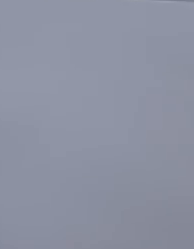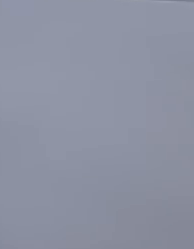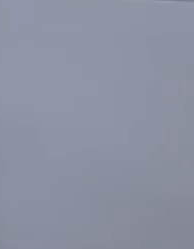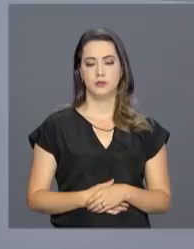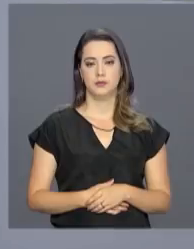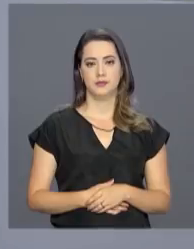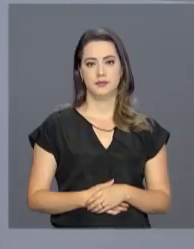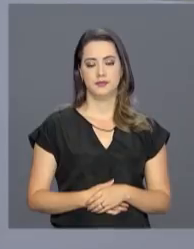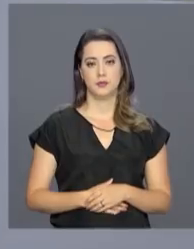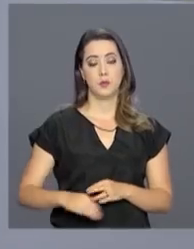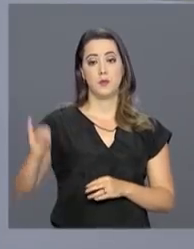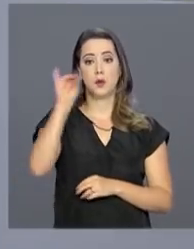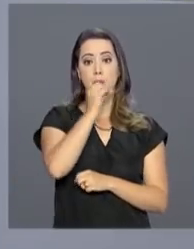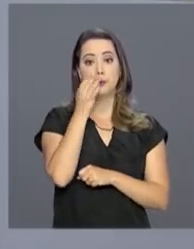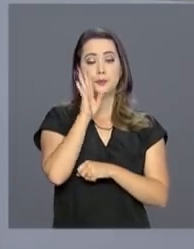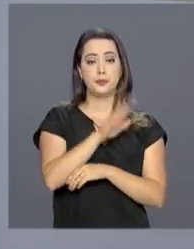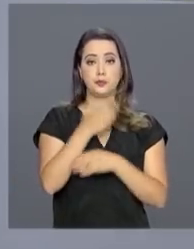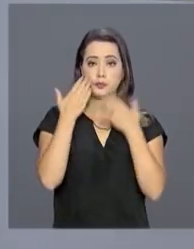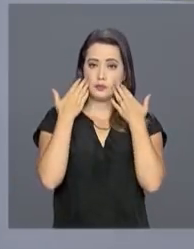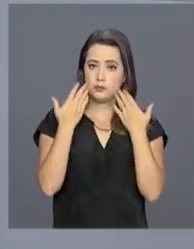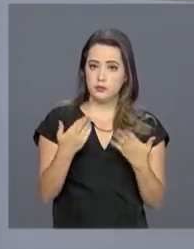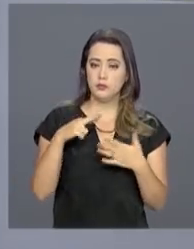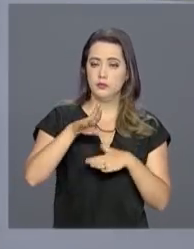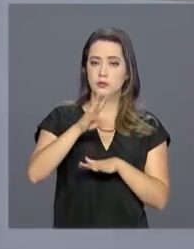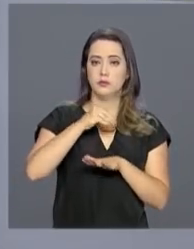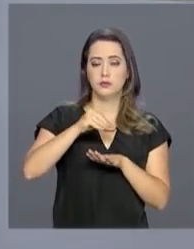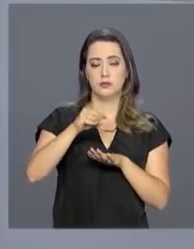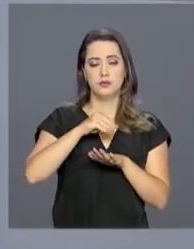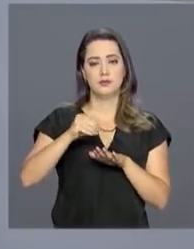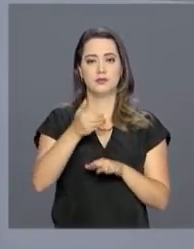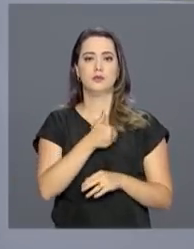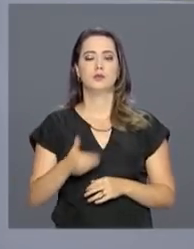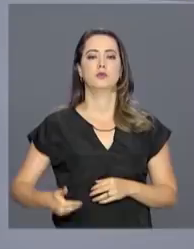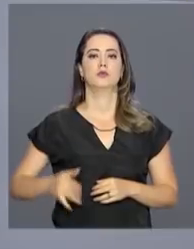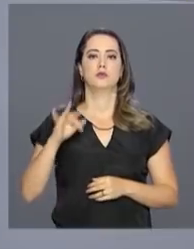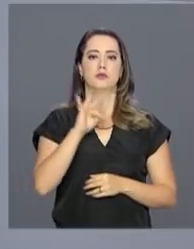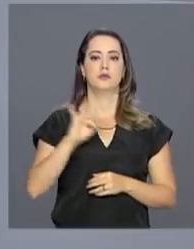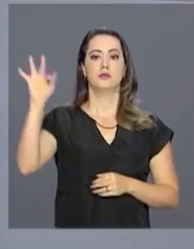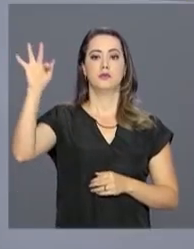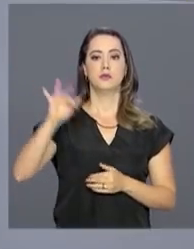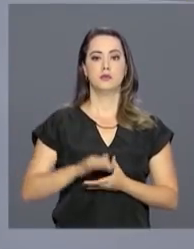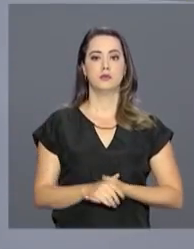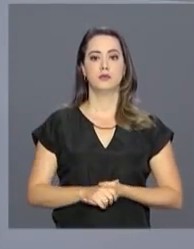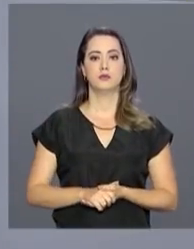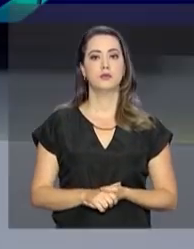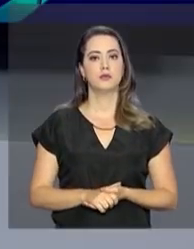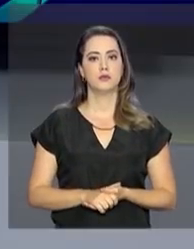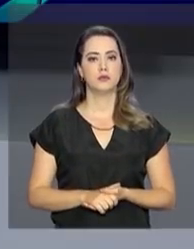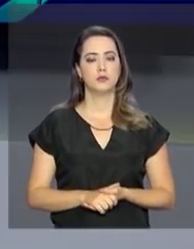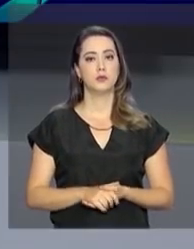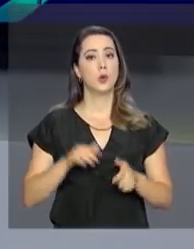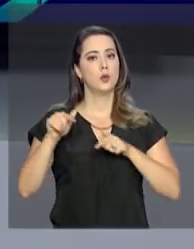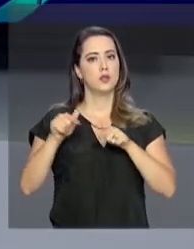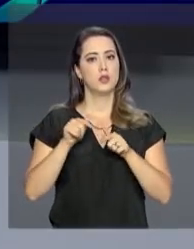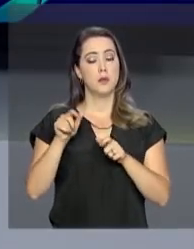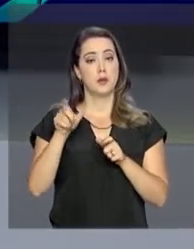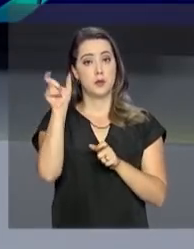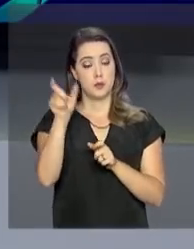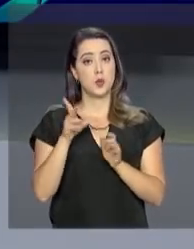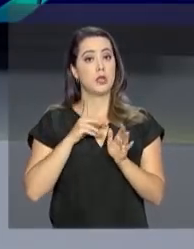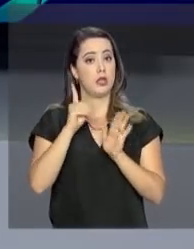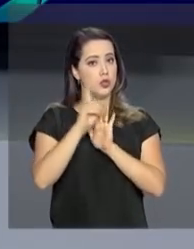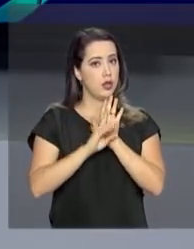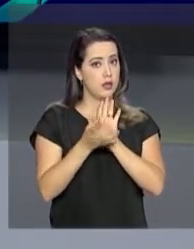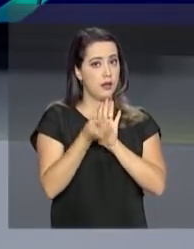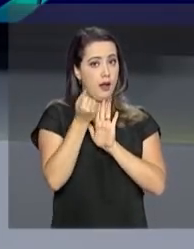Olá, boa tarde. Estamos de volta com as notícias do Governo Federal em mais um Repórter NBR. Os trabalhadores que têm